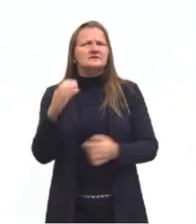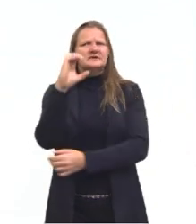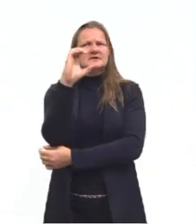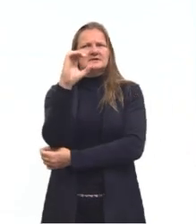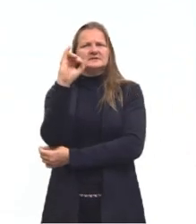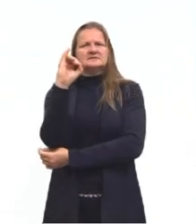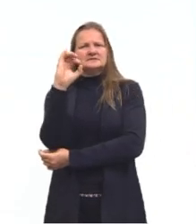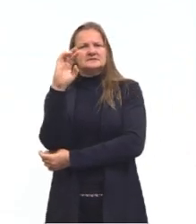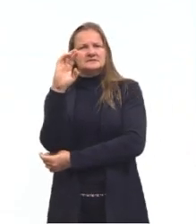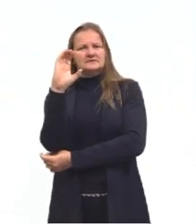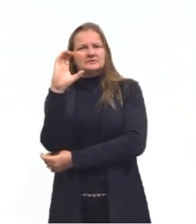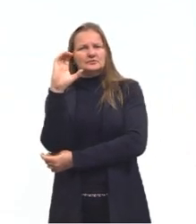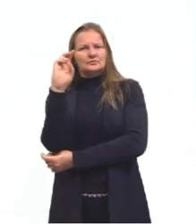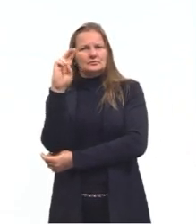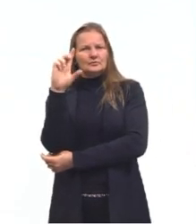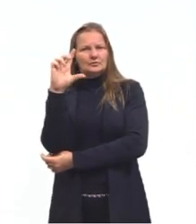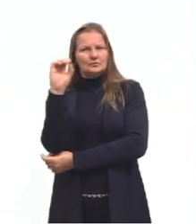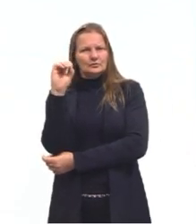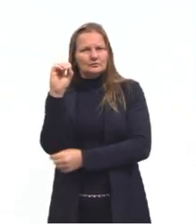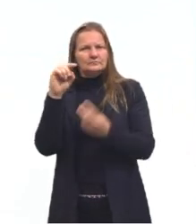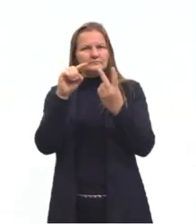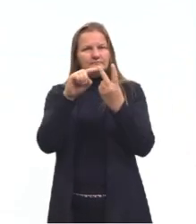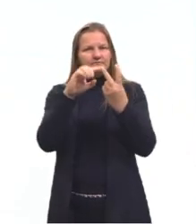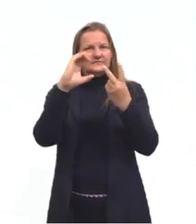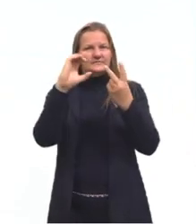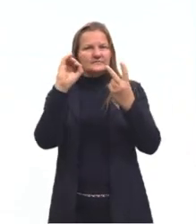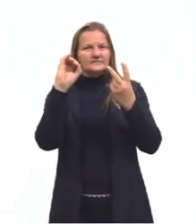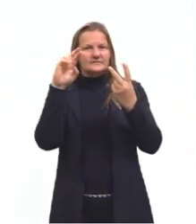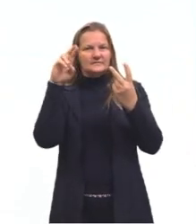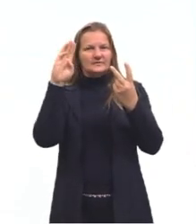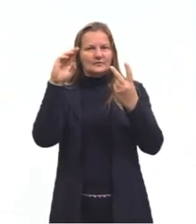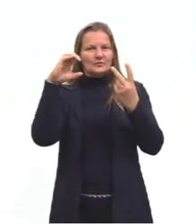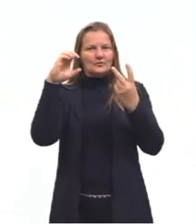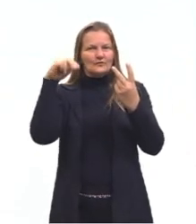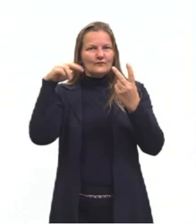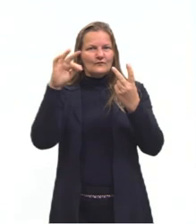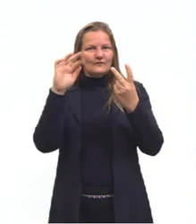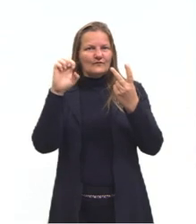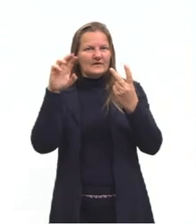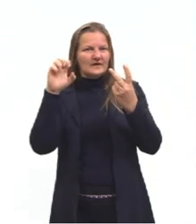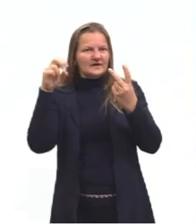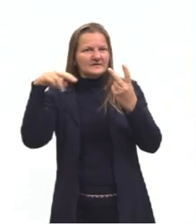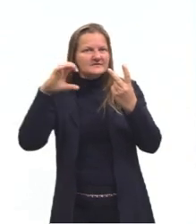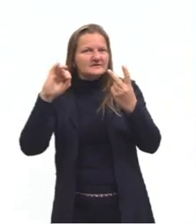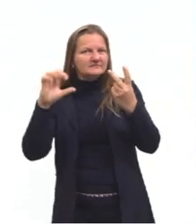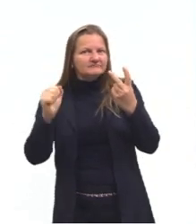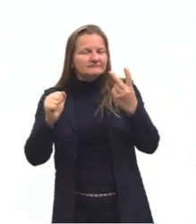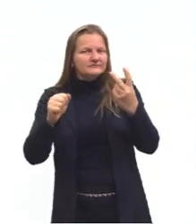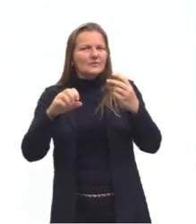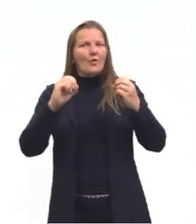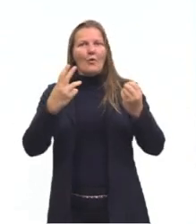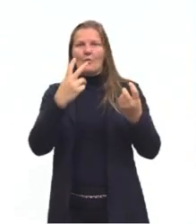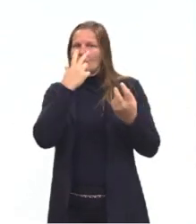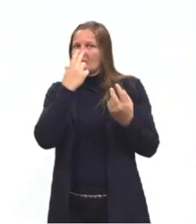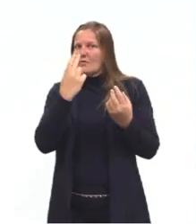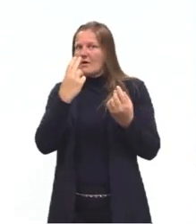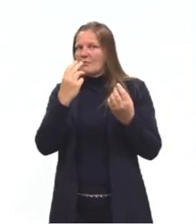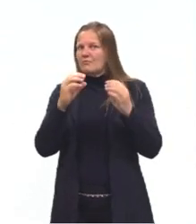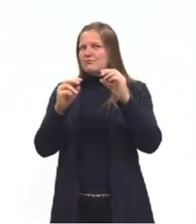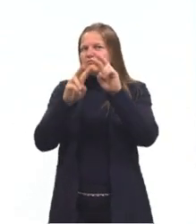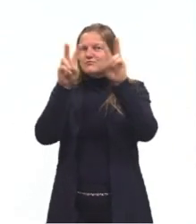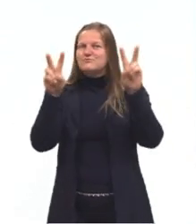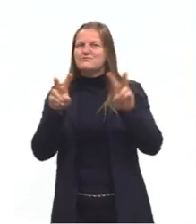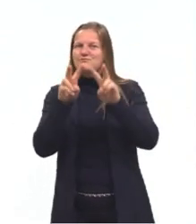entre o círculo e a circunferência ou se elas remetem ao mesmo formato geométrico. Então nós vamos